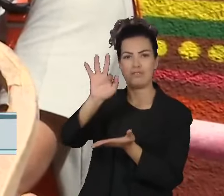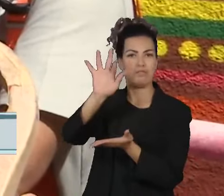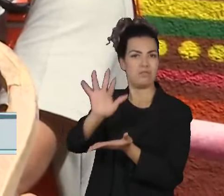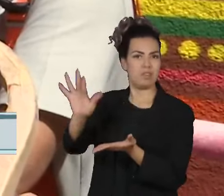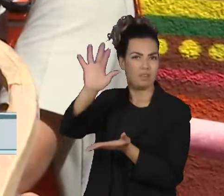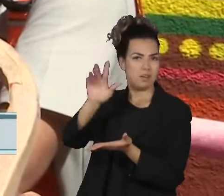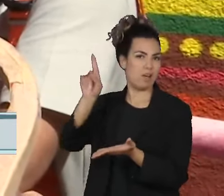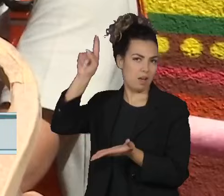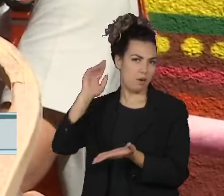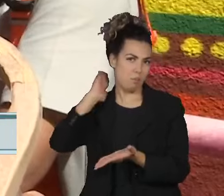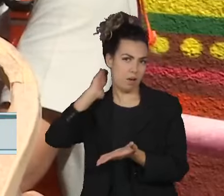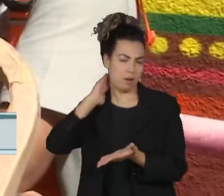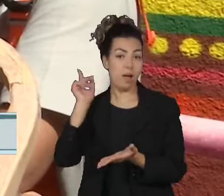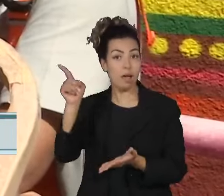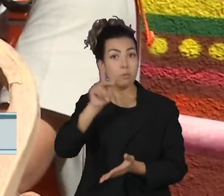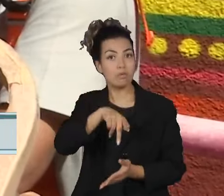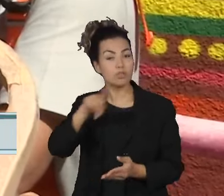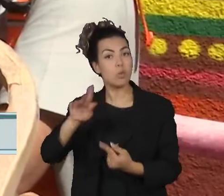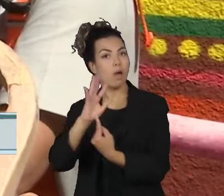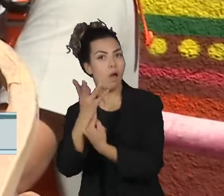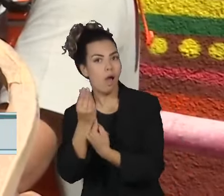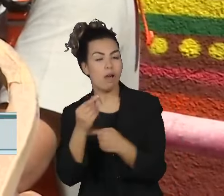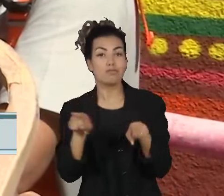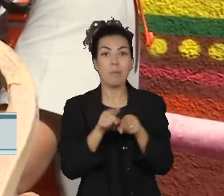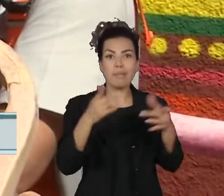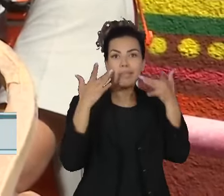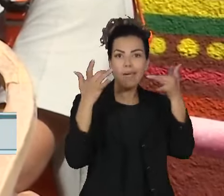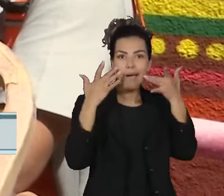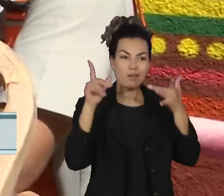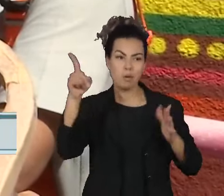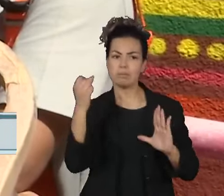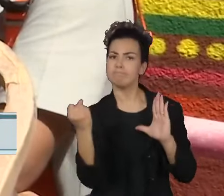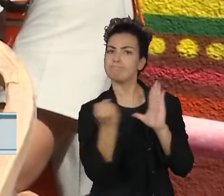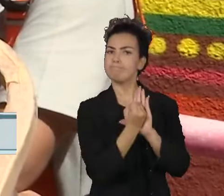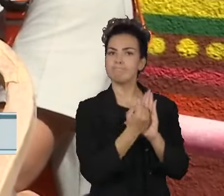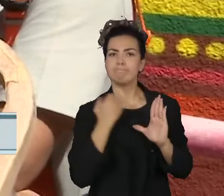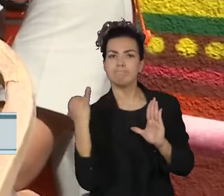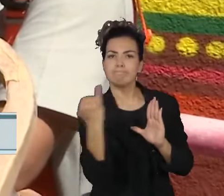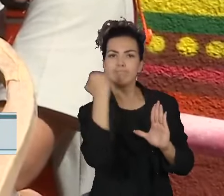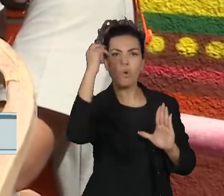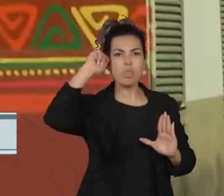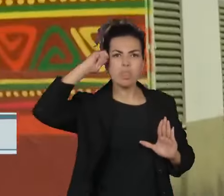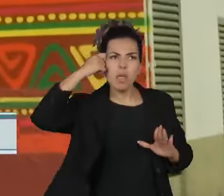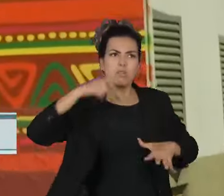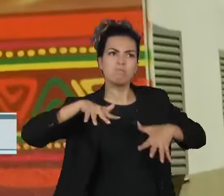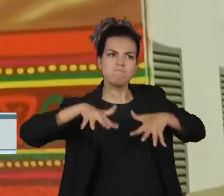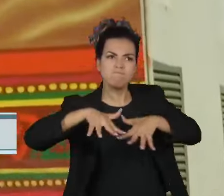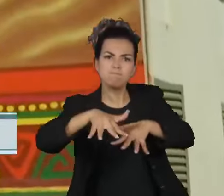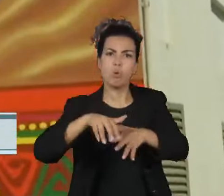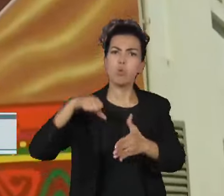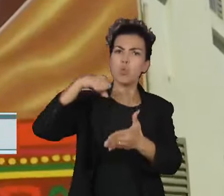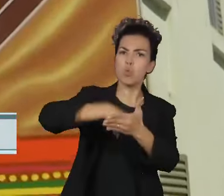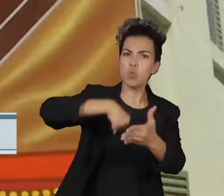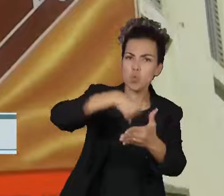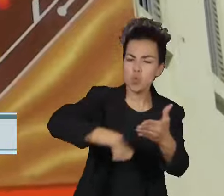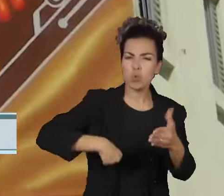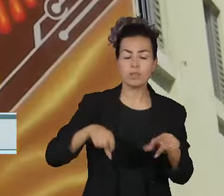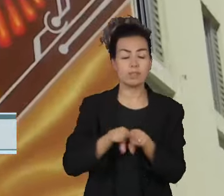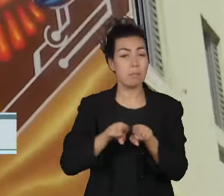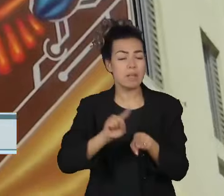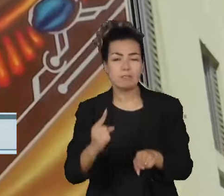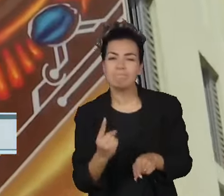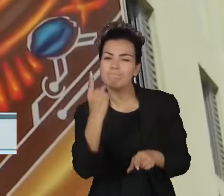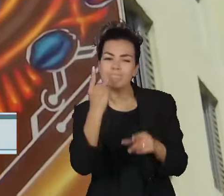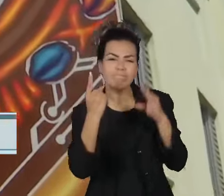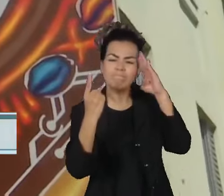professora de arte e também do teatro, mas também é figura muito importante para movimento negro nas lutas e nas causas. Uma das causas que se destaca